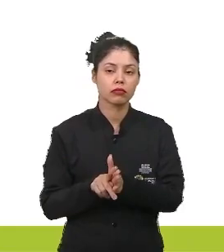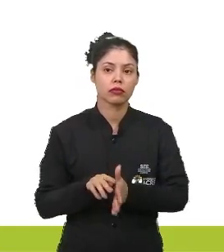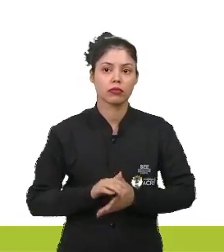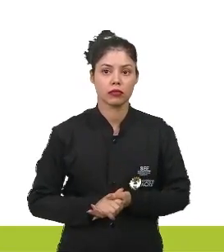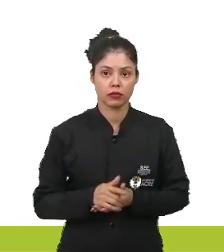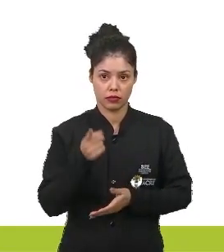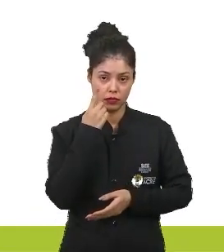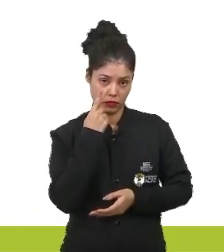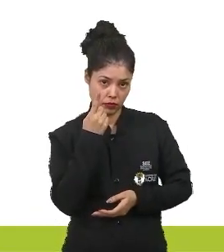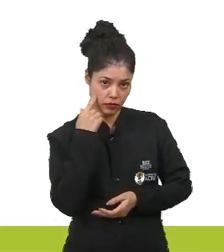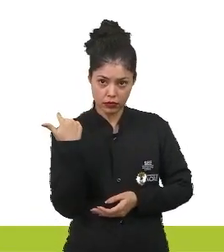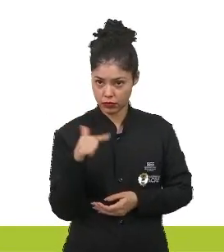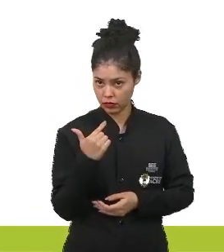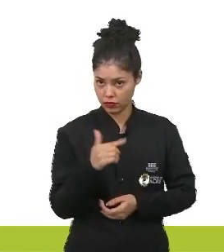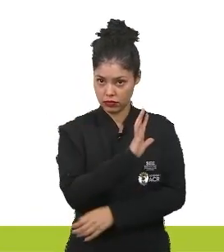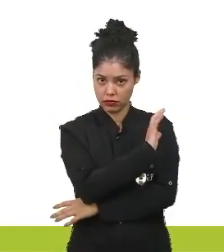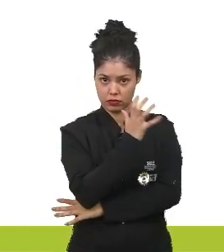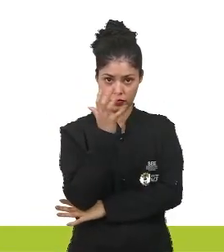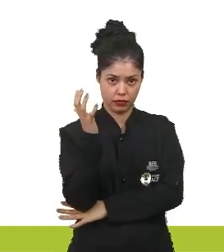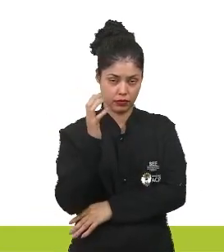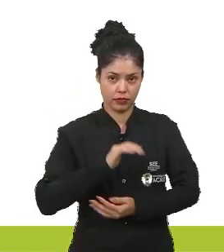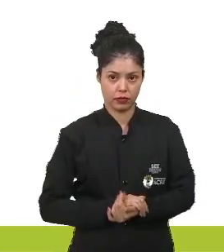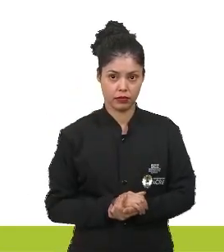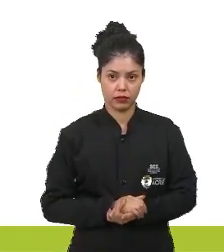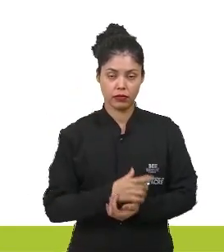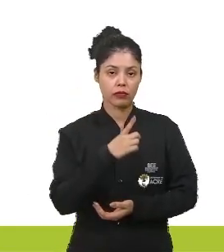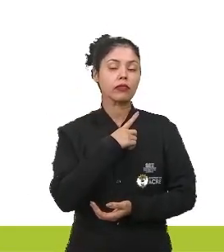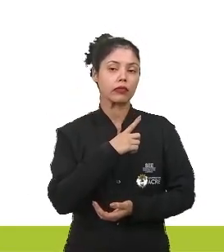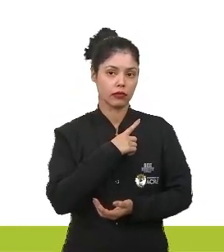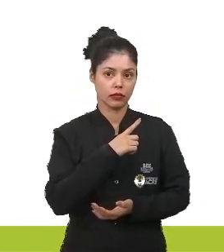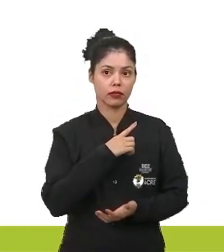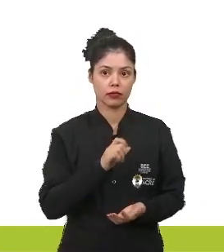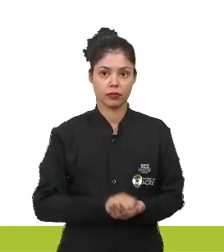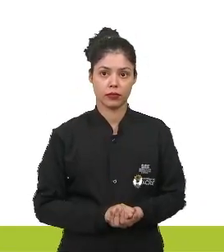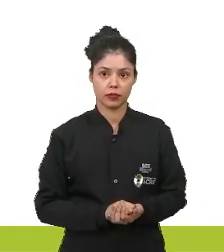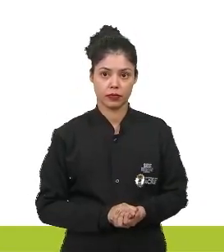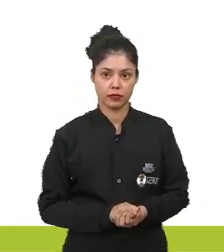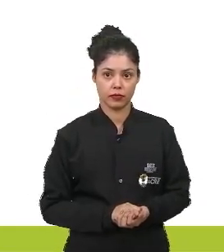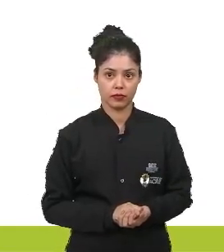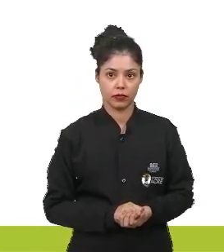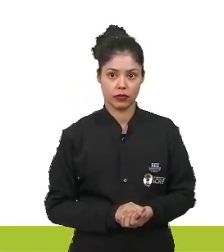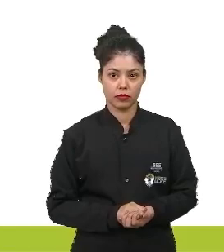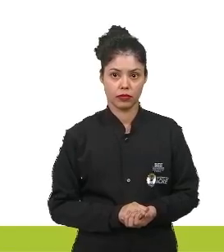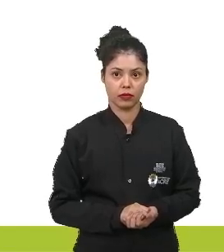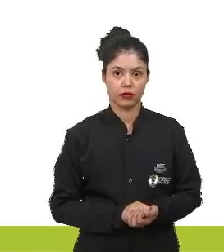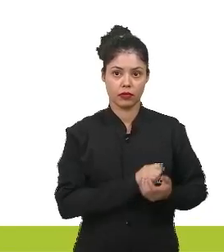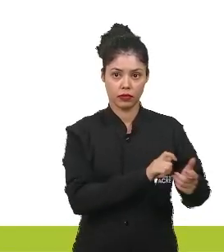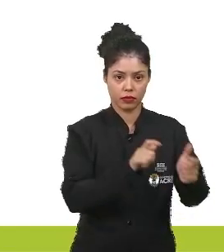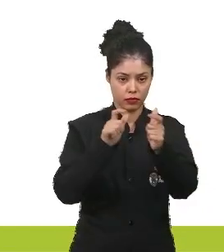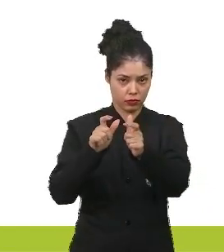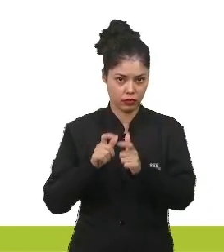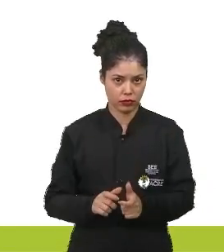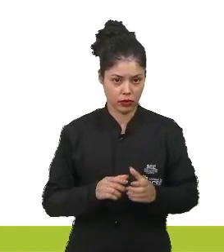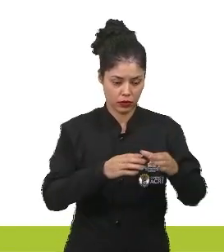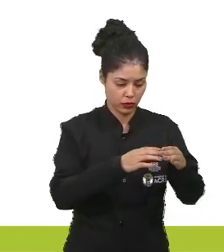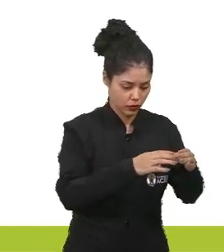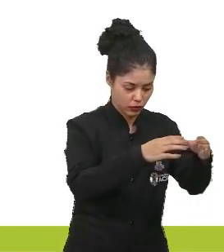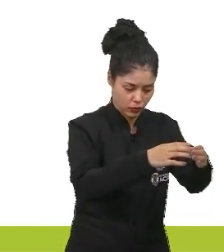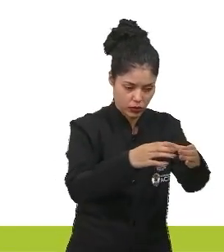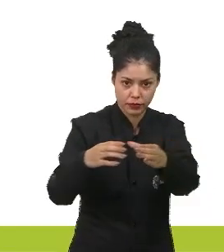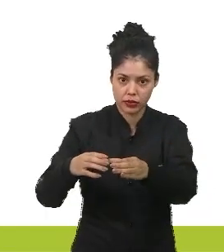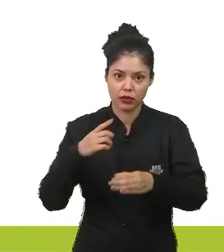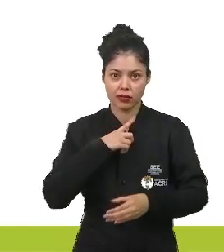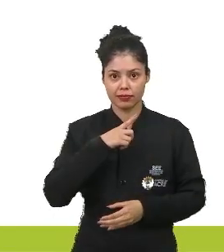Reparem que aqui não tem vegetação. Nós temos vários buracos aqui, se vocês